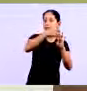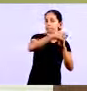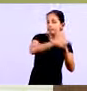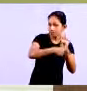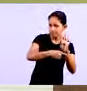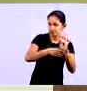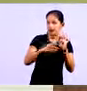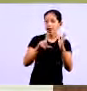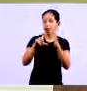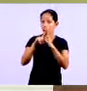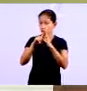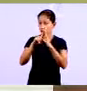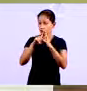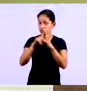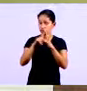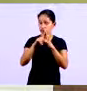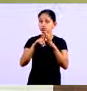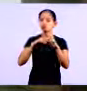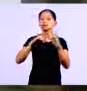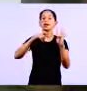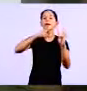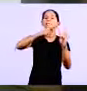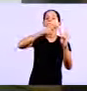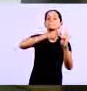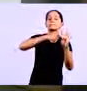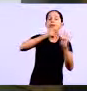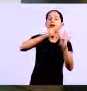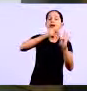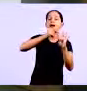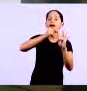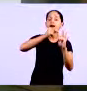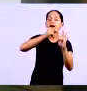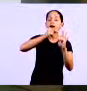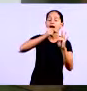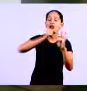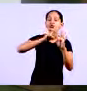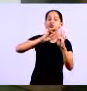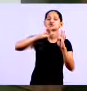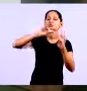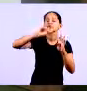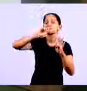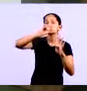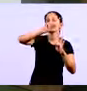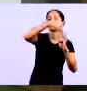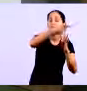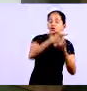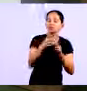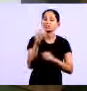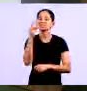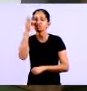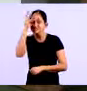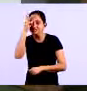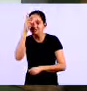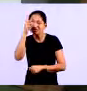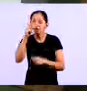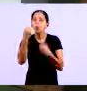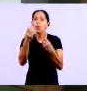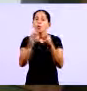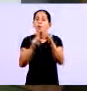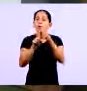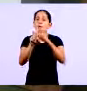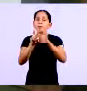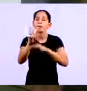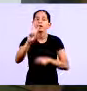vezes e ainda a primeira parcela com entrada em 90 dias aí ela pergunta como essa empresa consegue